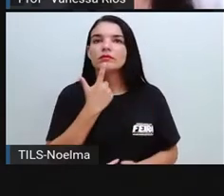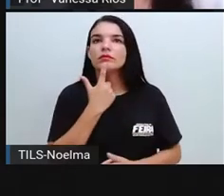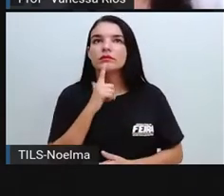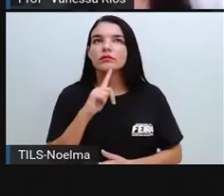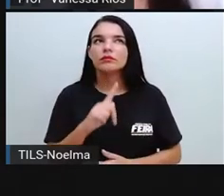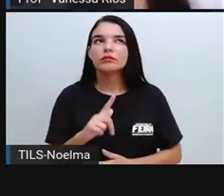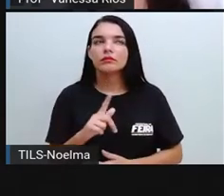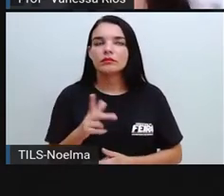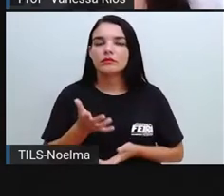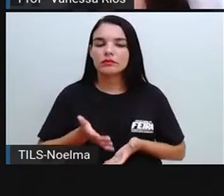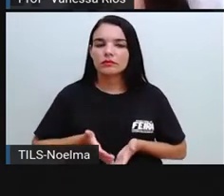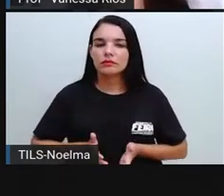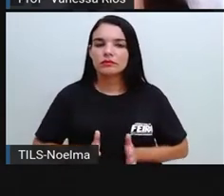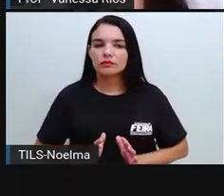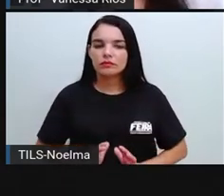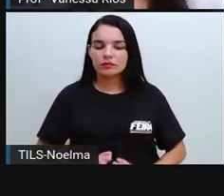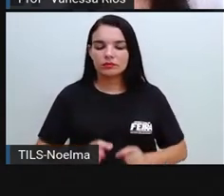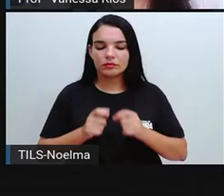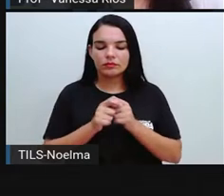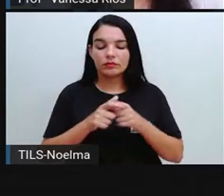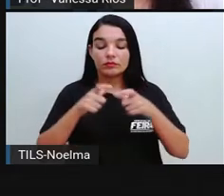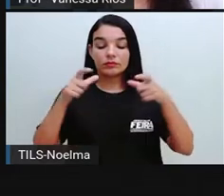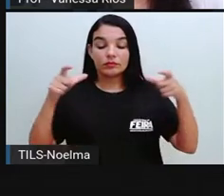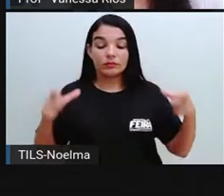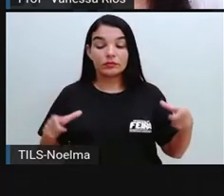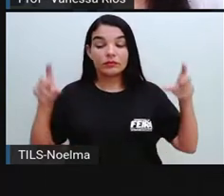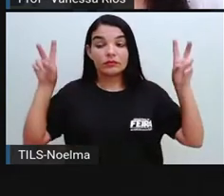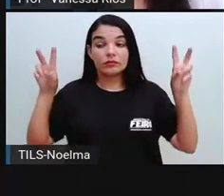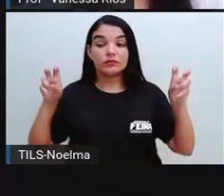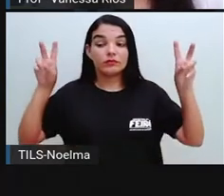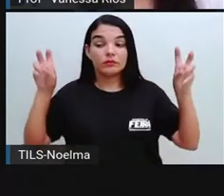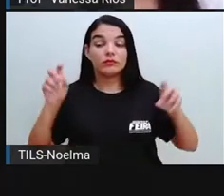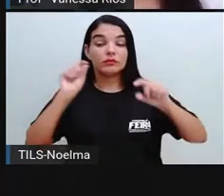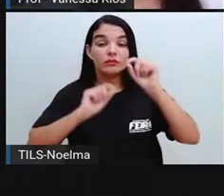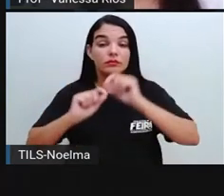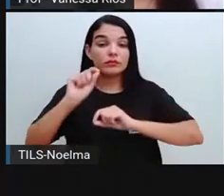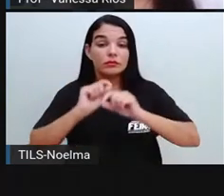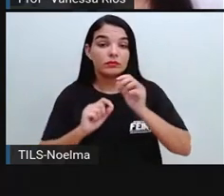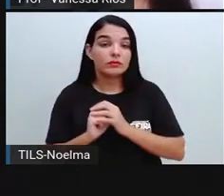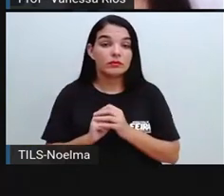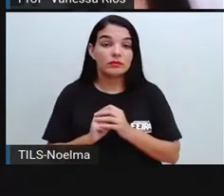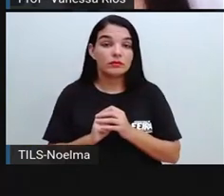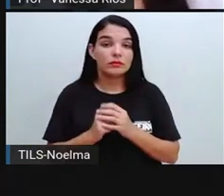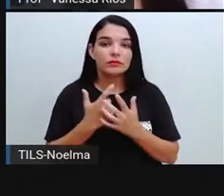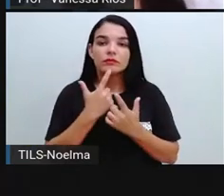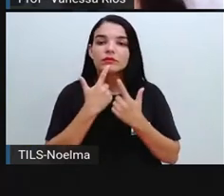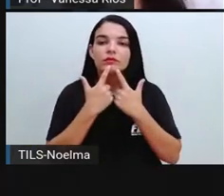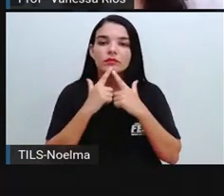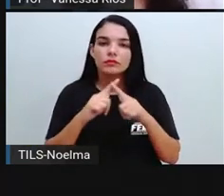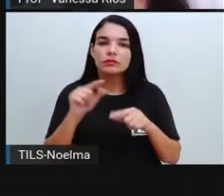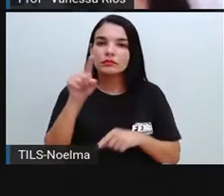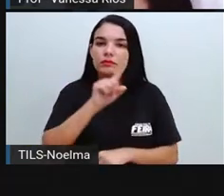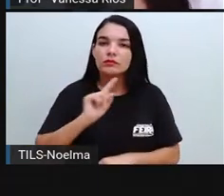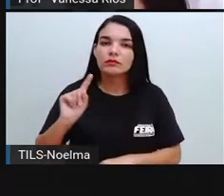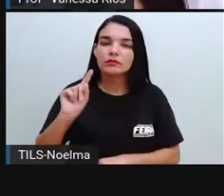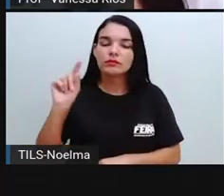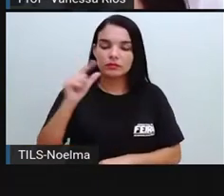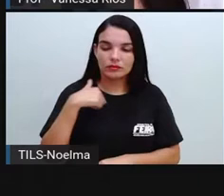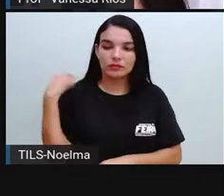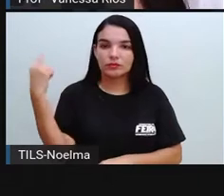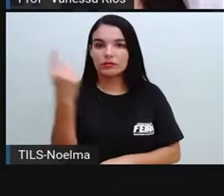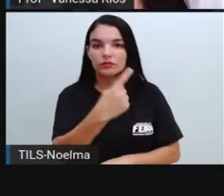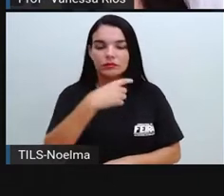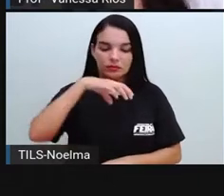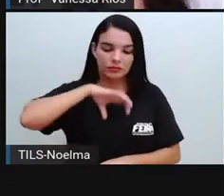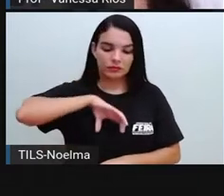materna num termo mais abrangente, a gente pode entender a nossa língua materna como a língua portuguesa. Porque quando a gente